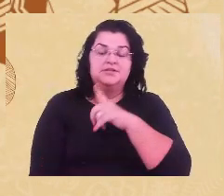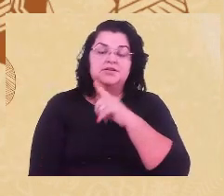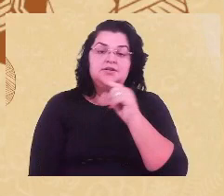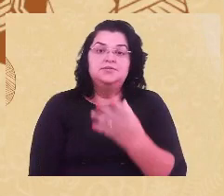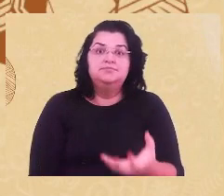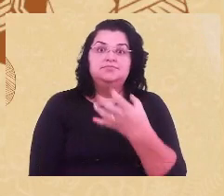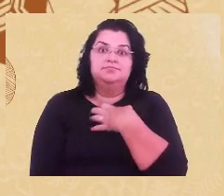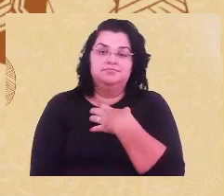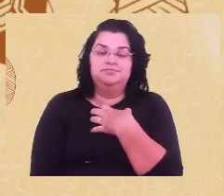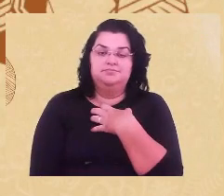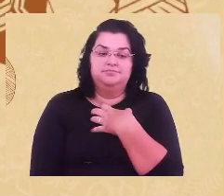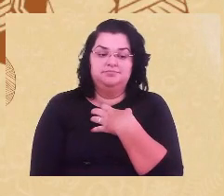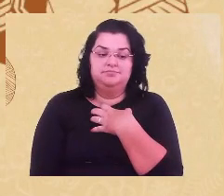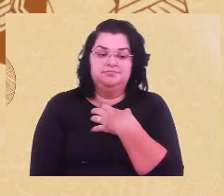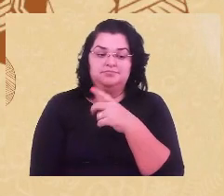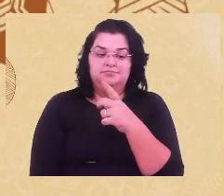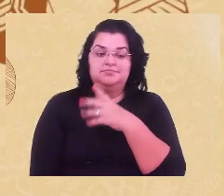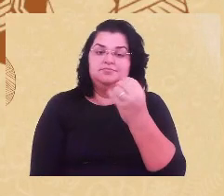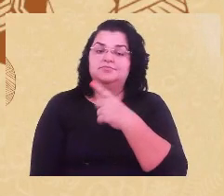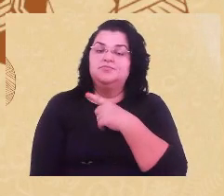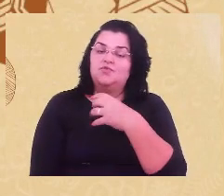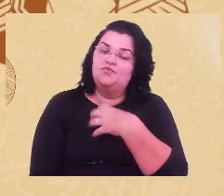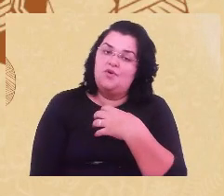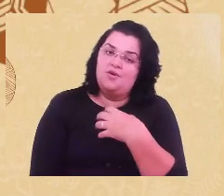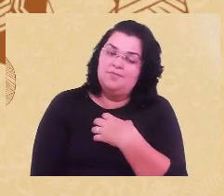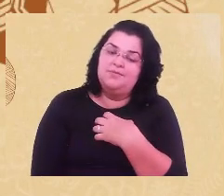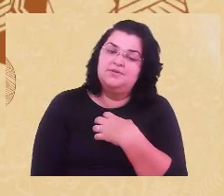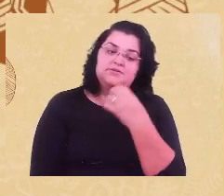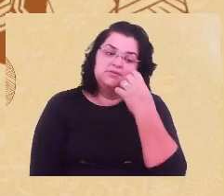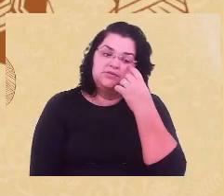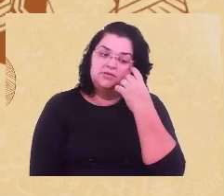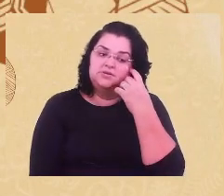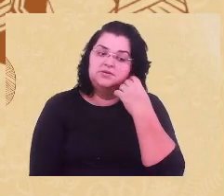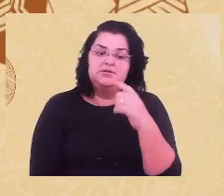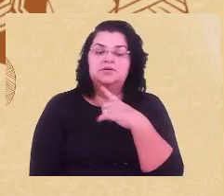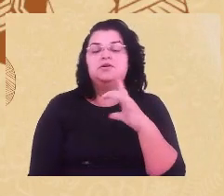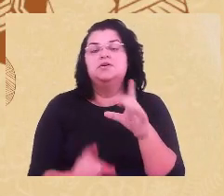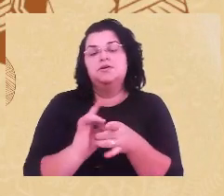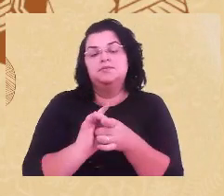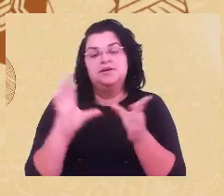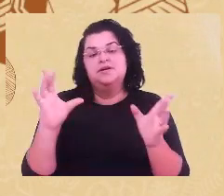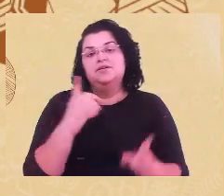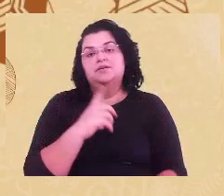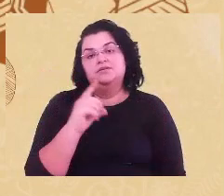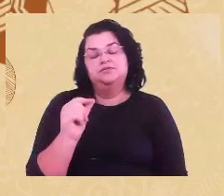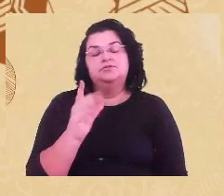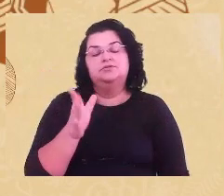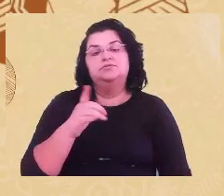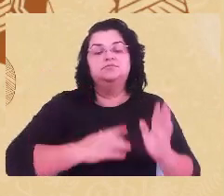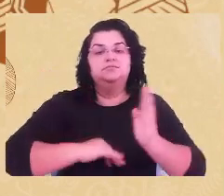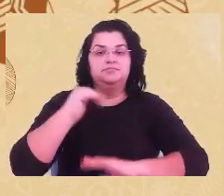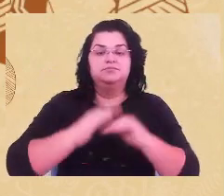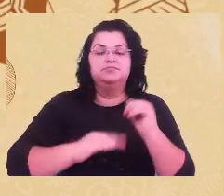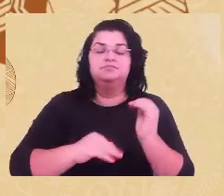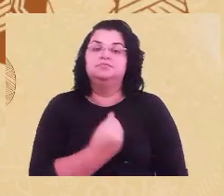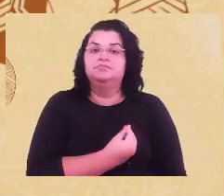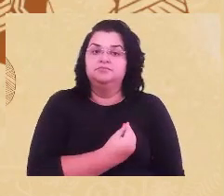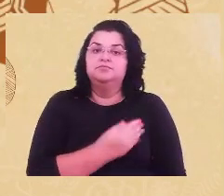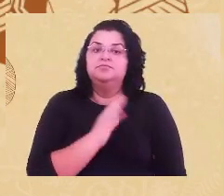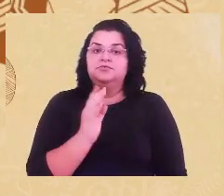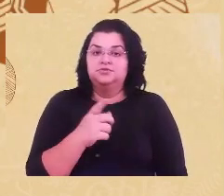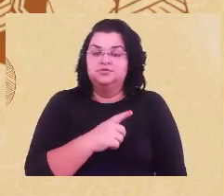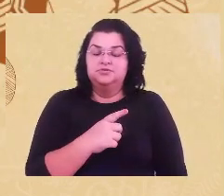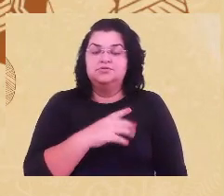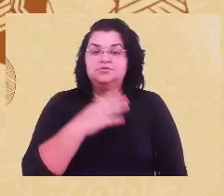toma muitas formas e a liberdade já existe no cerno